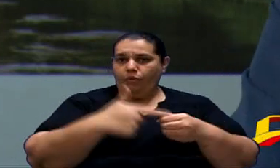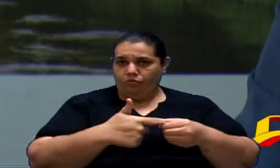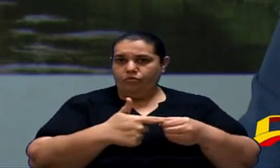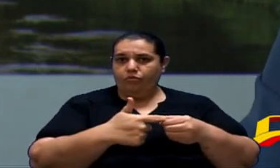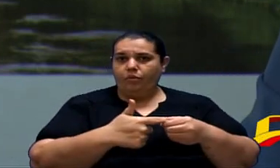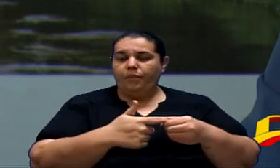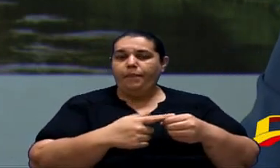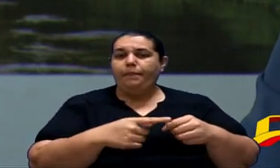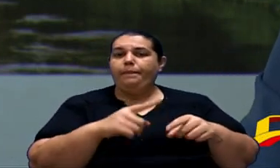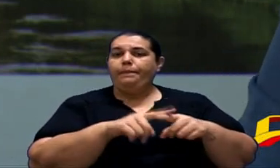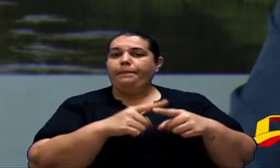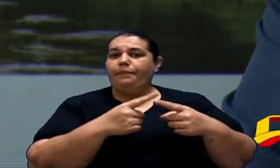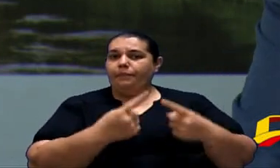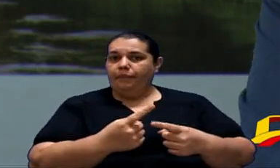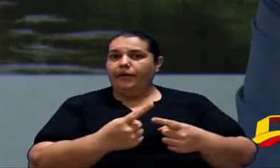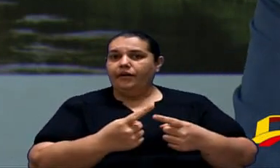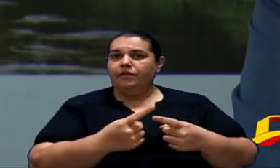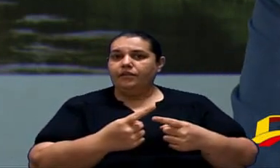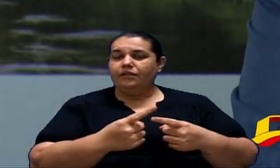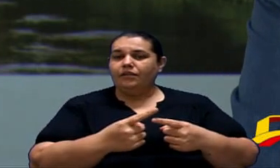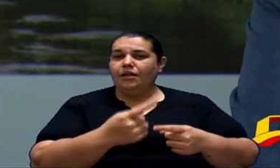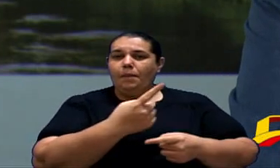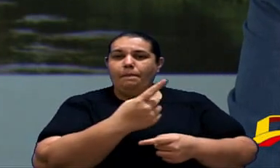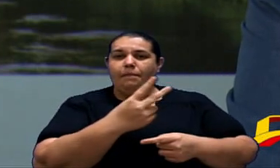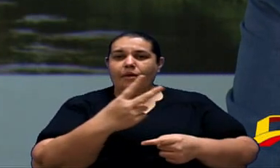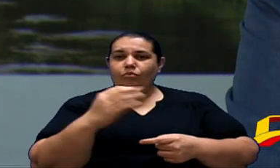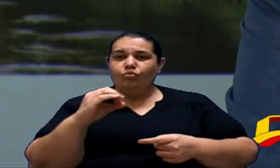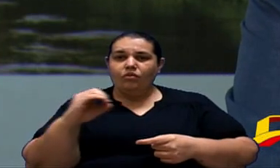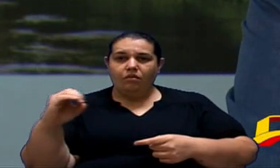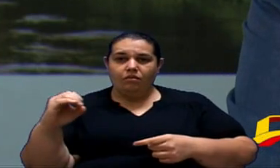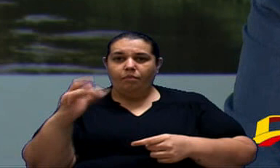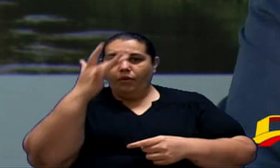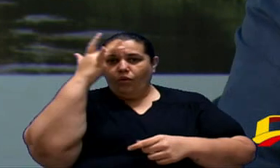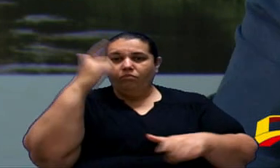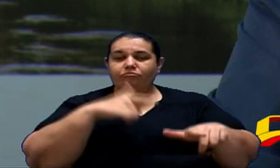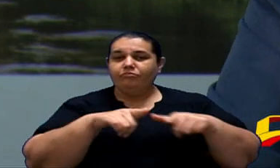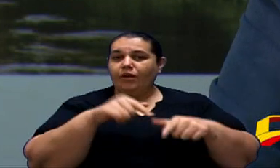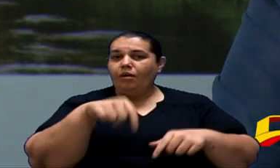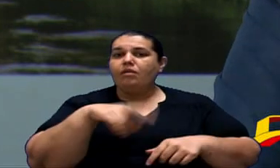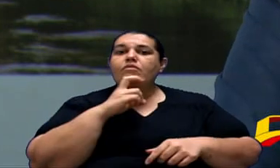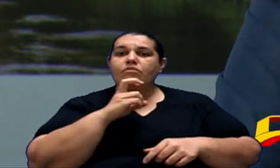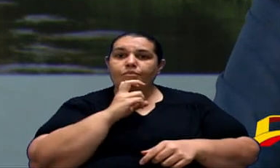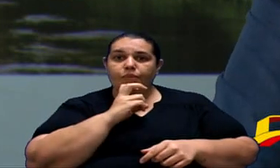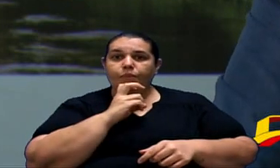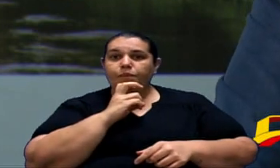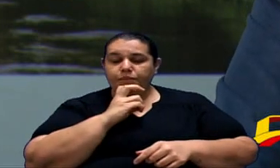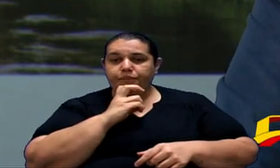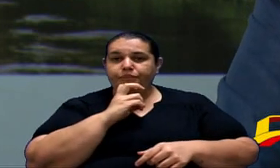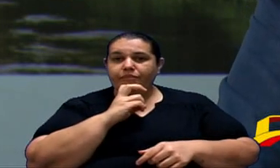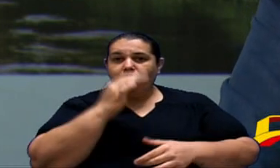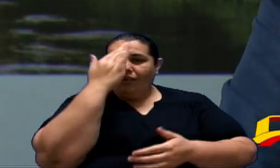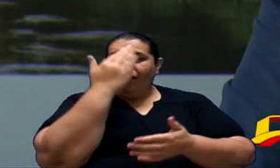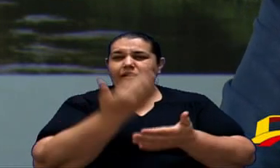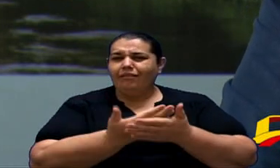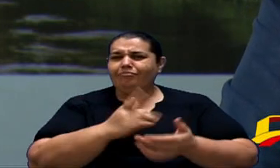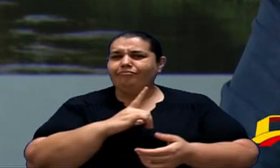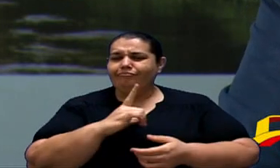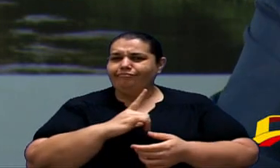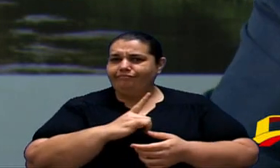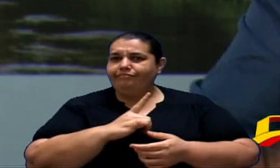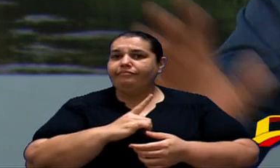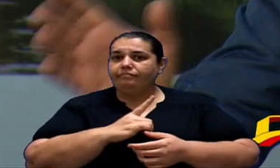Essas 1.200 Pessoas Que trabalham Na cidade De Sorocaba Acredito Que